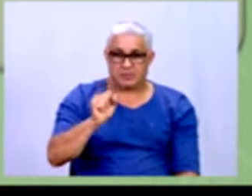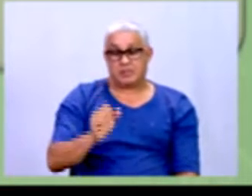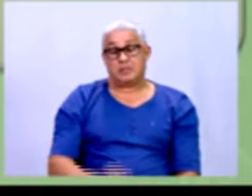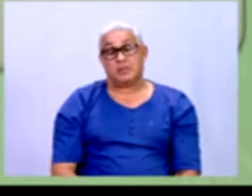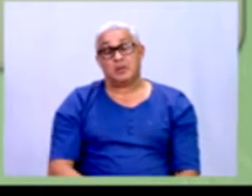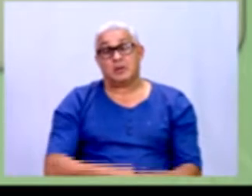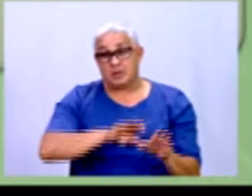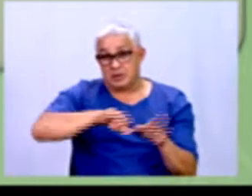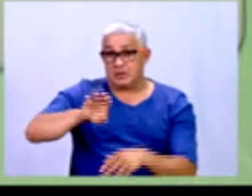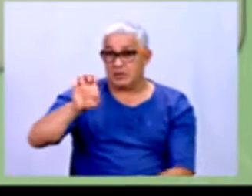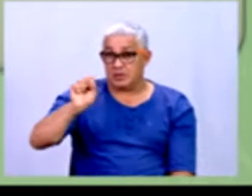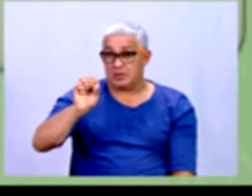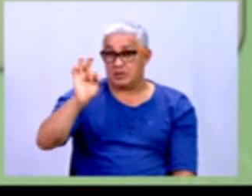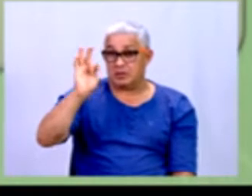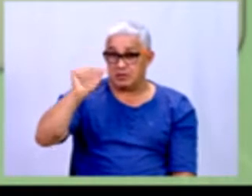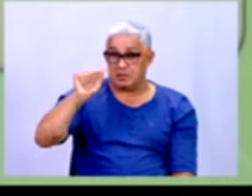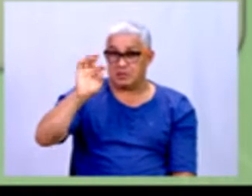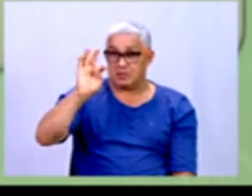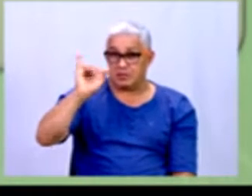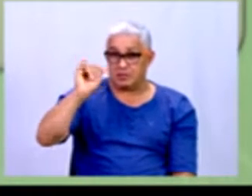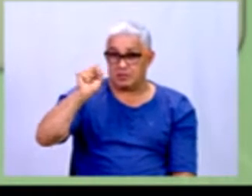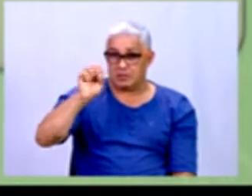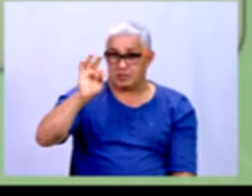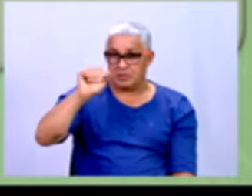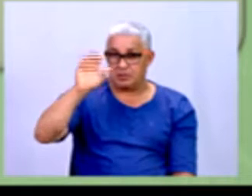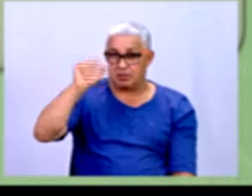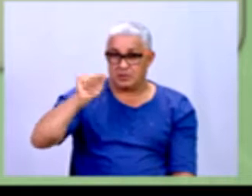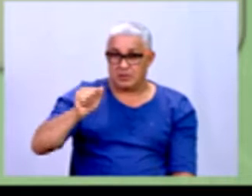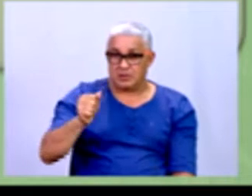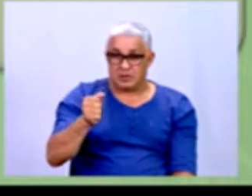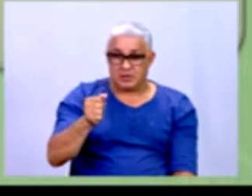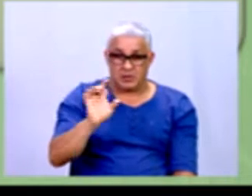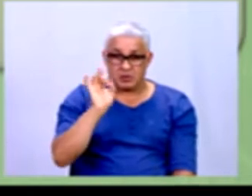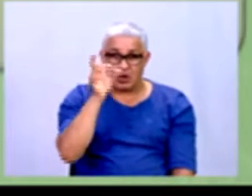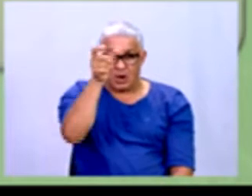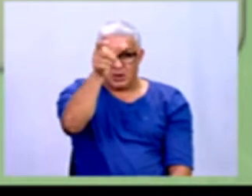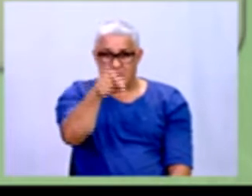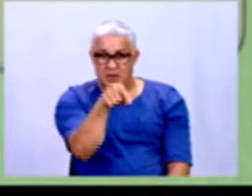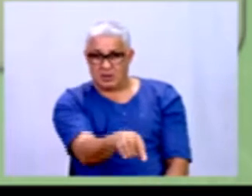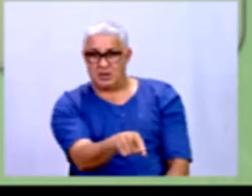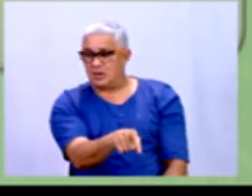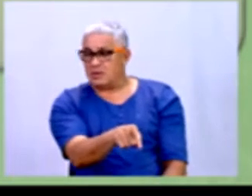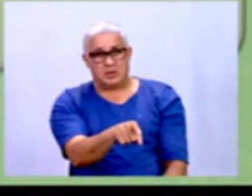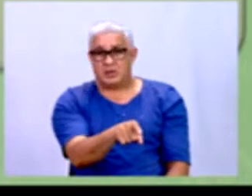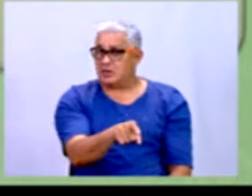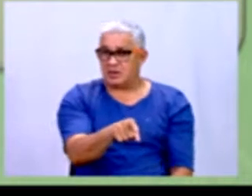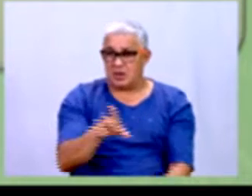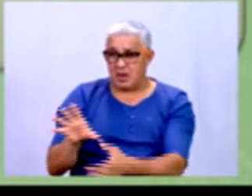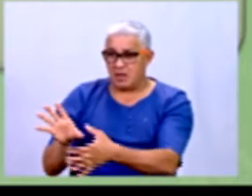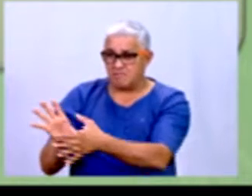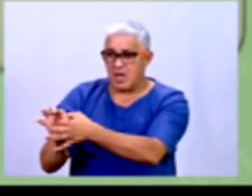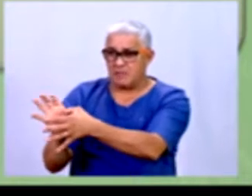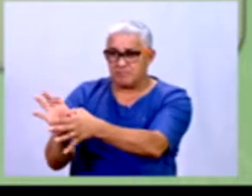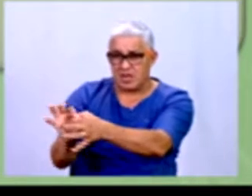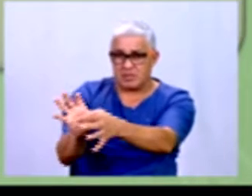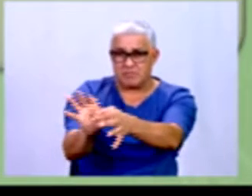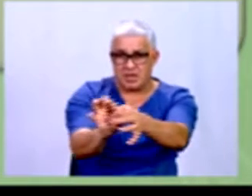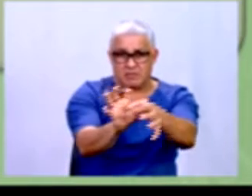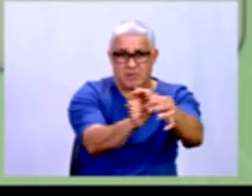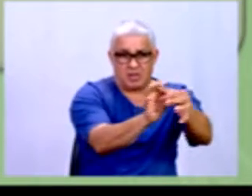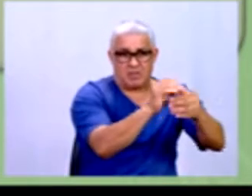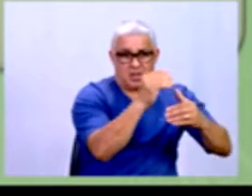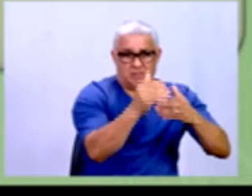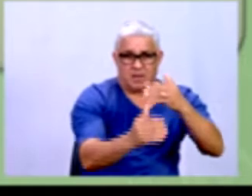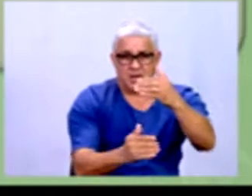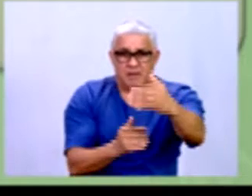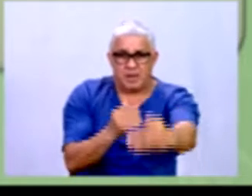nada isolado, não é um processo isolado. Ela é um processo que envolve